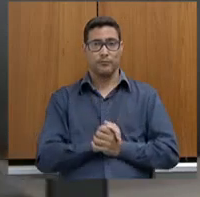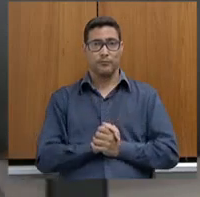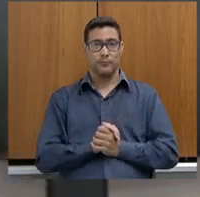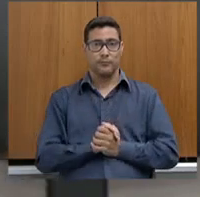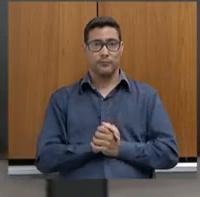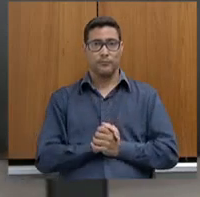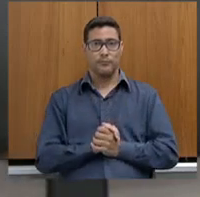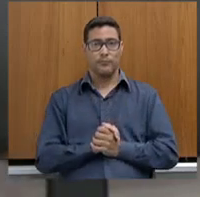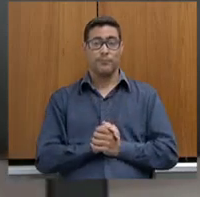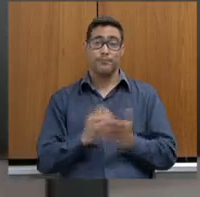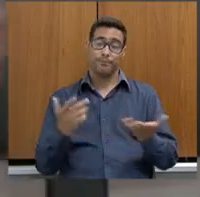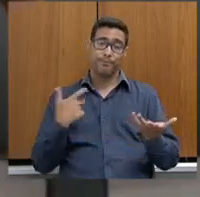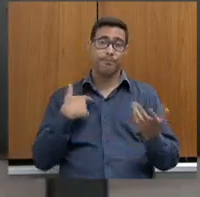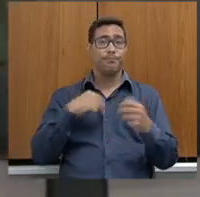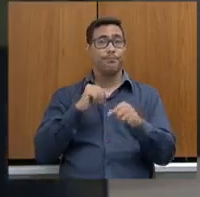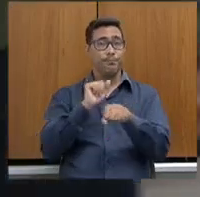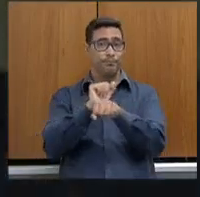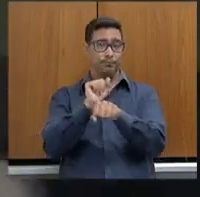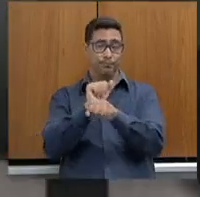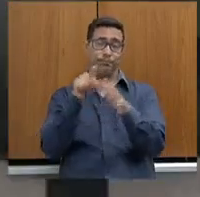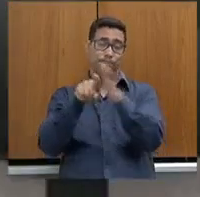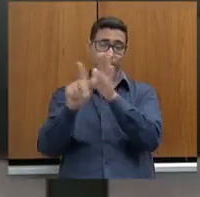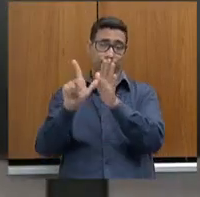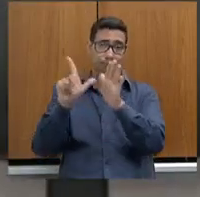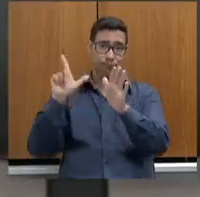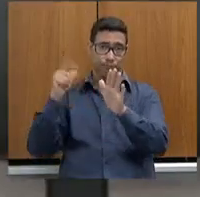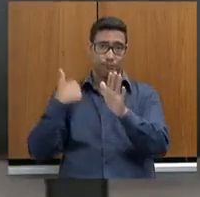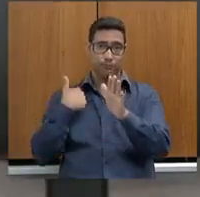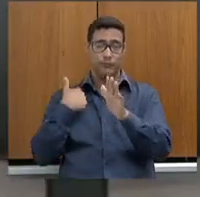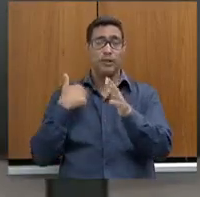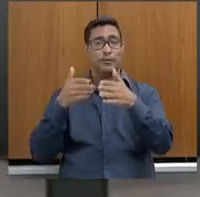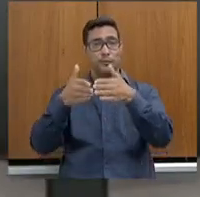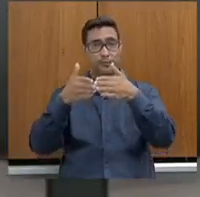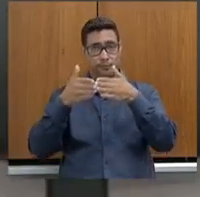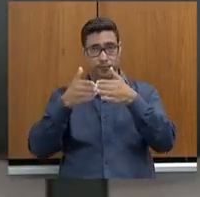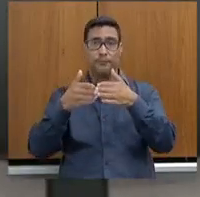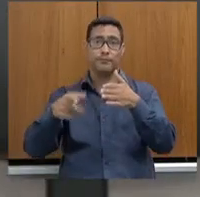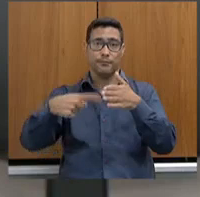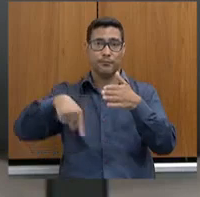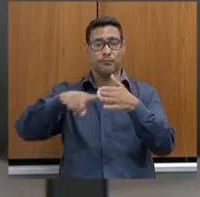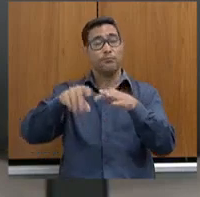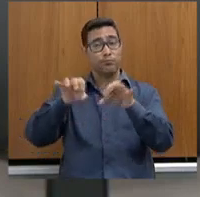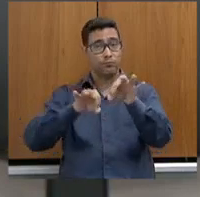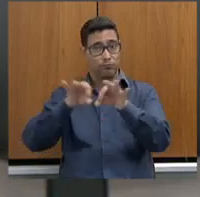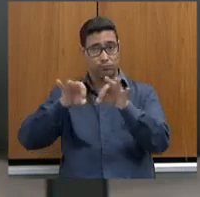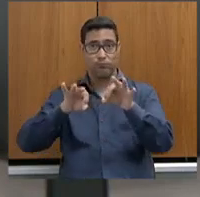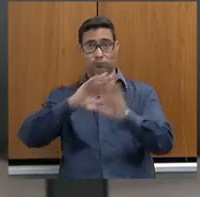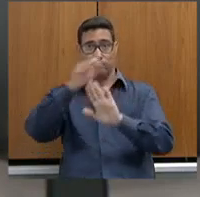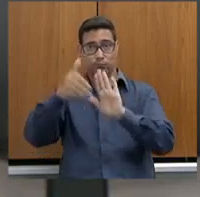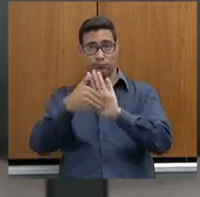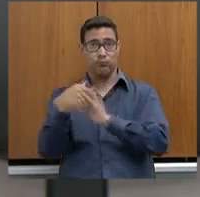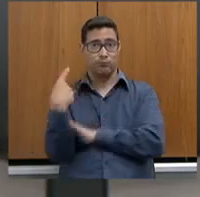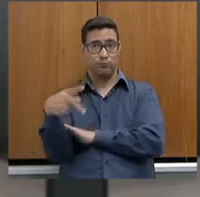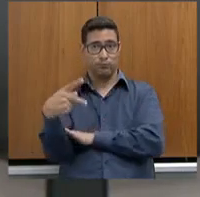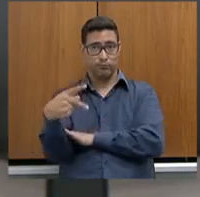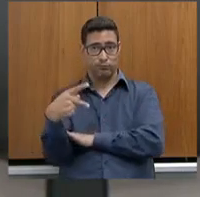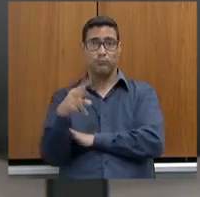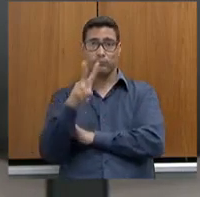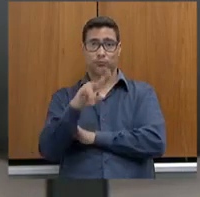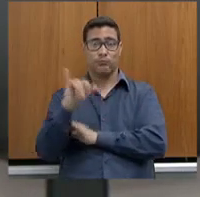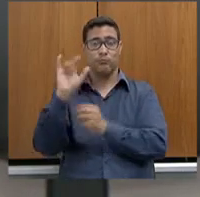De requerimentos anteriores, nós pedimos aqui à consultoria que formate todos eles e serão devidamente